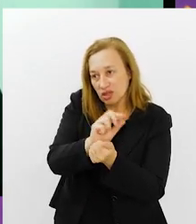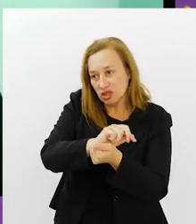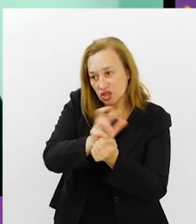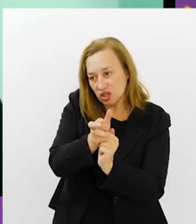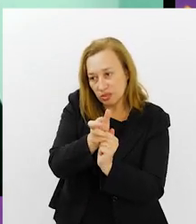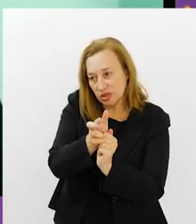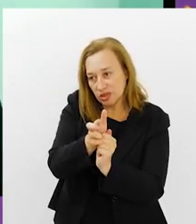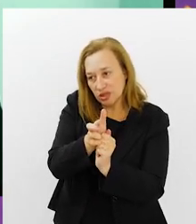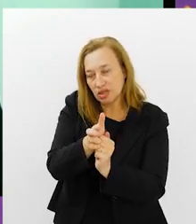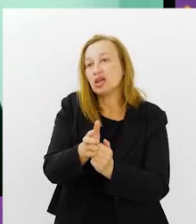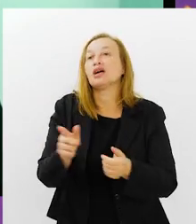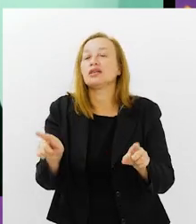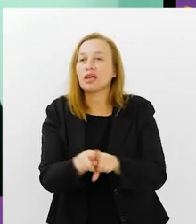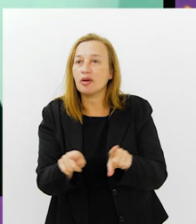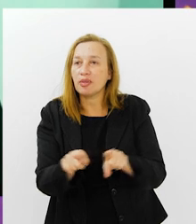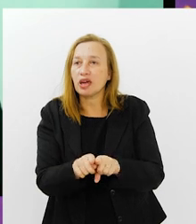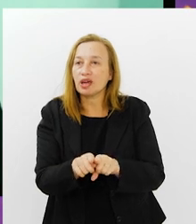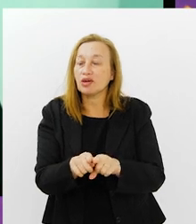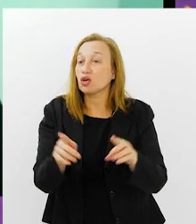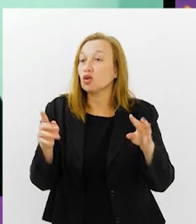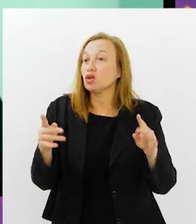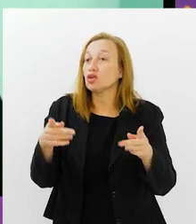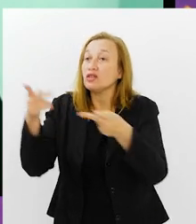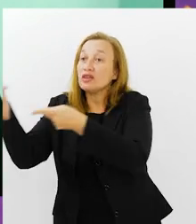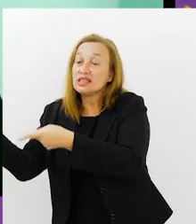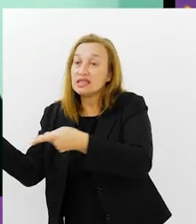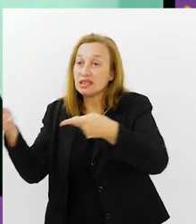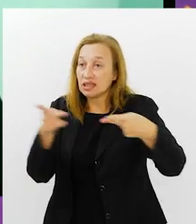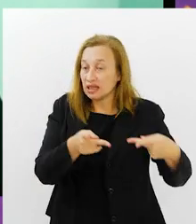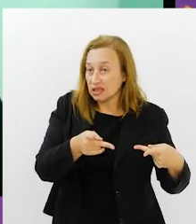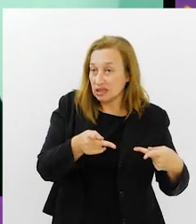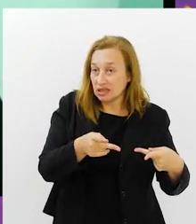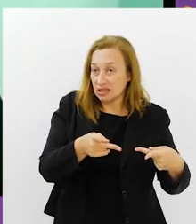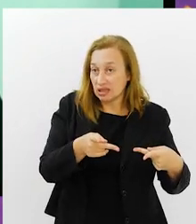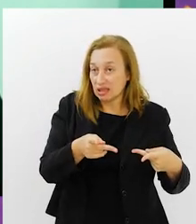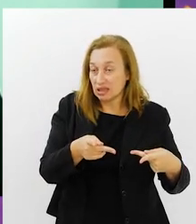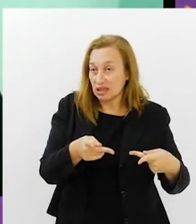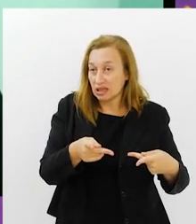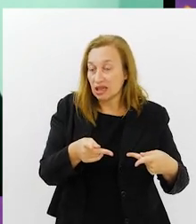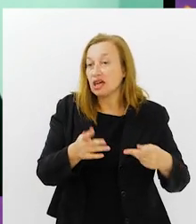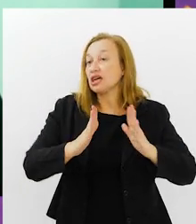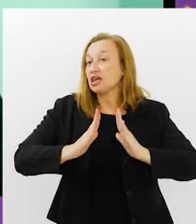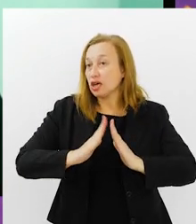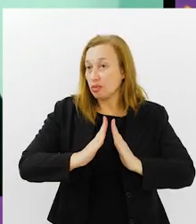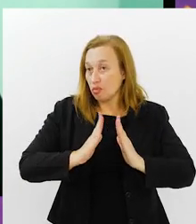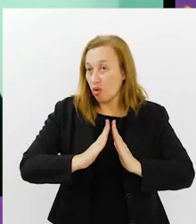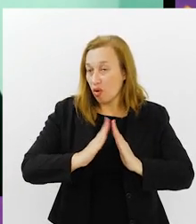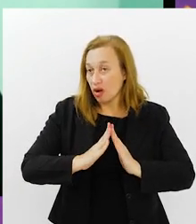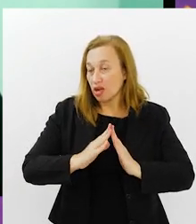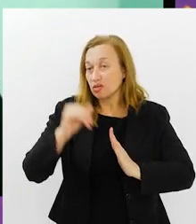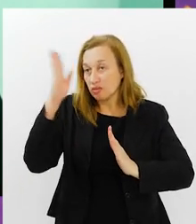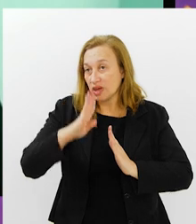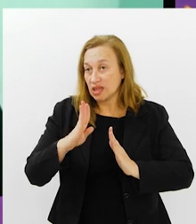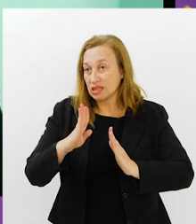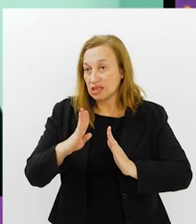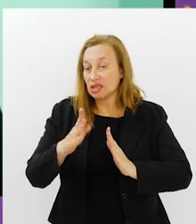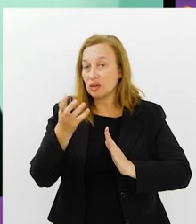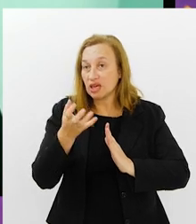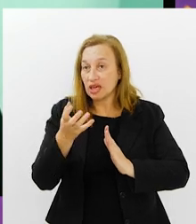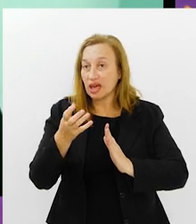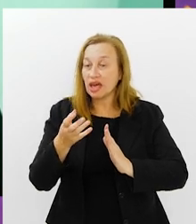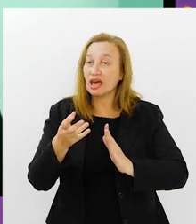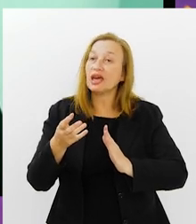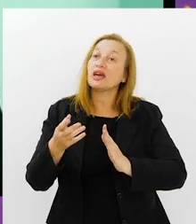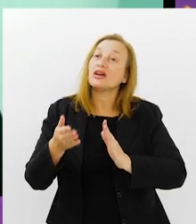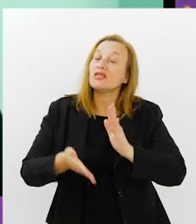a FIFA perde uma fortuna. Dois, turistas brasileiros que moram fora do país, que querem ir para os